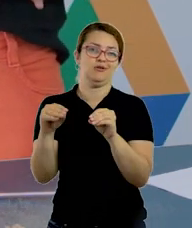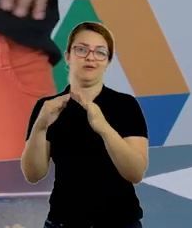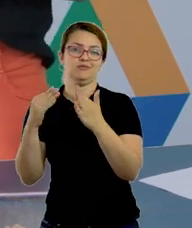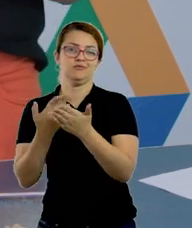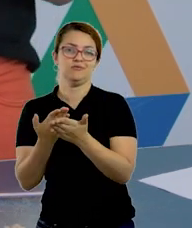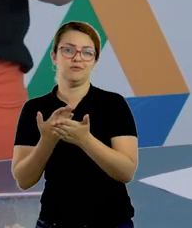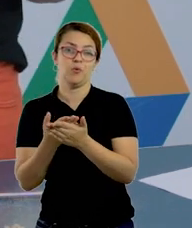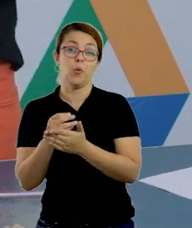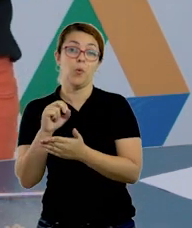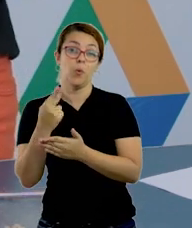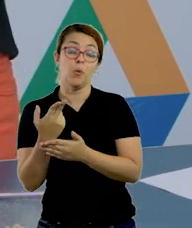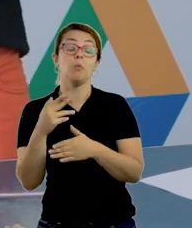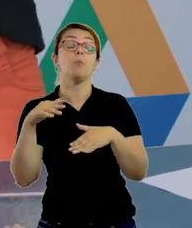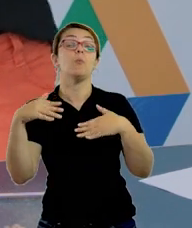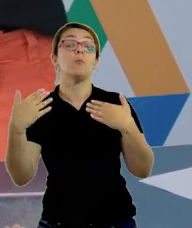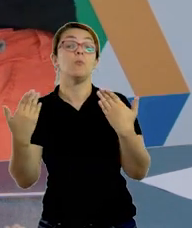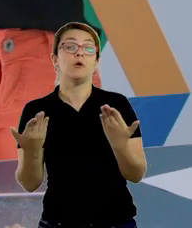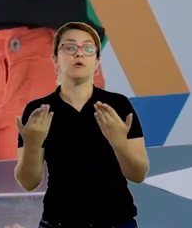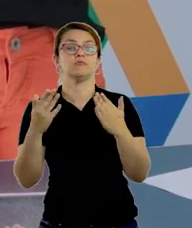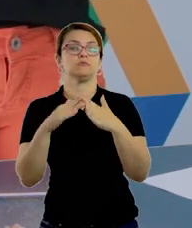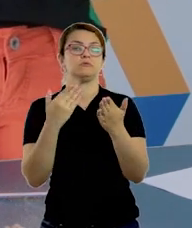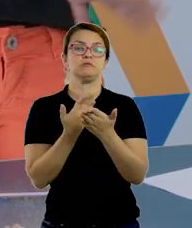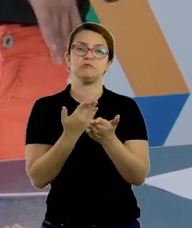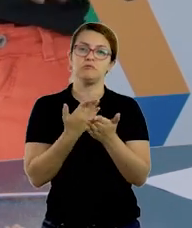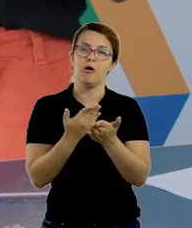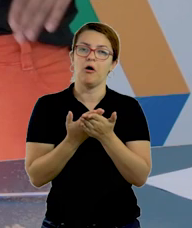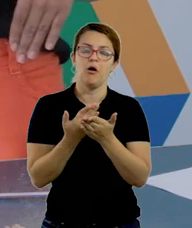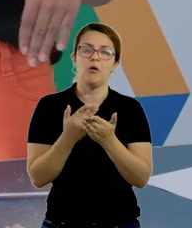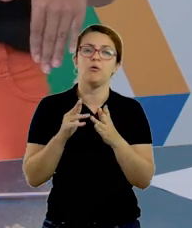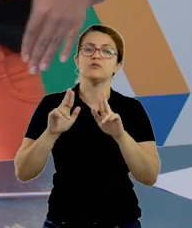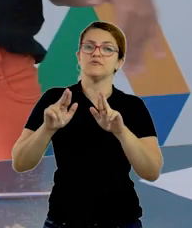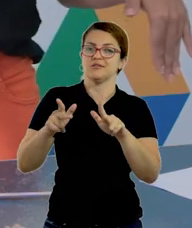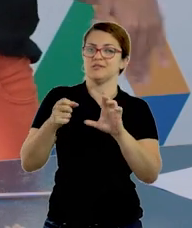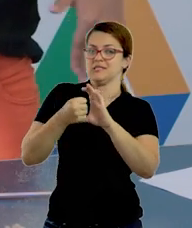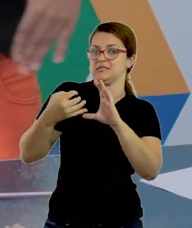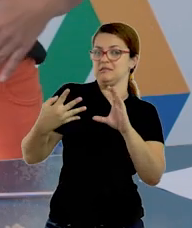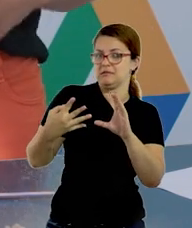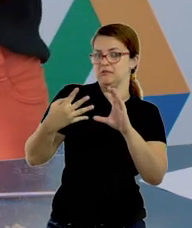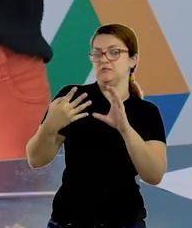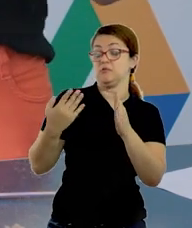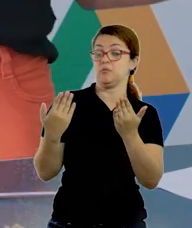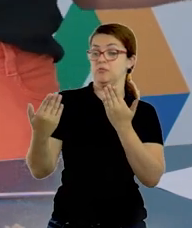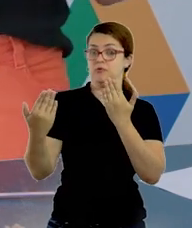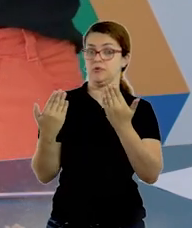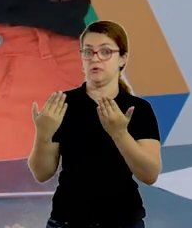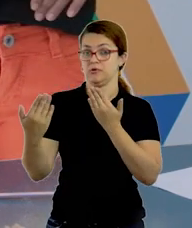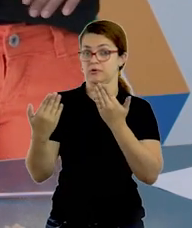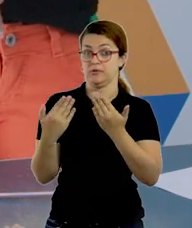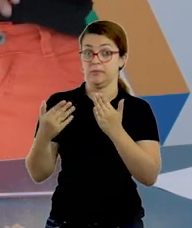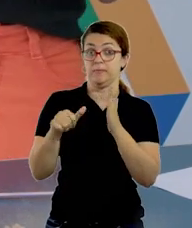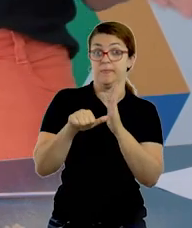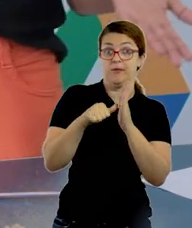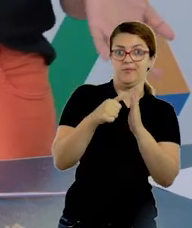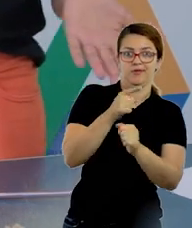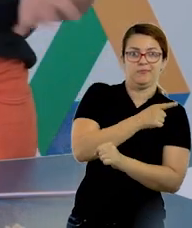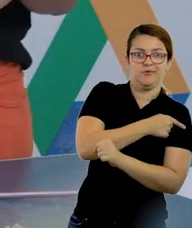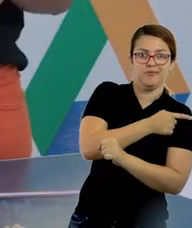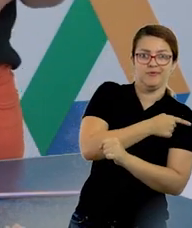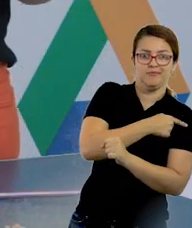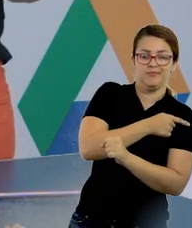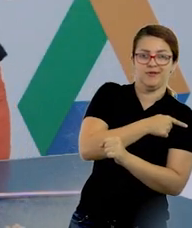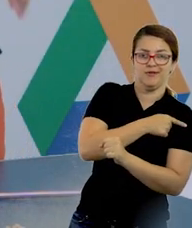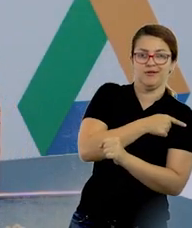você vai comentar quais são as diferenças entre a primeira escola que você estudou e a escola que você estuda atualmente, tá bom? Se ela é maior, se ela é menor, como é a